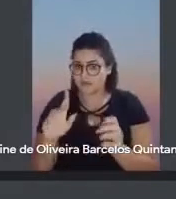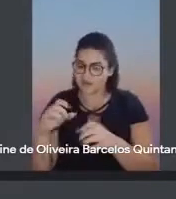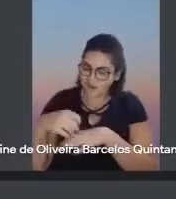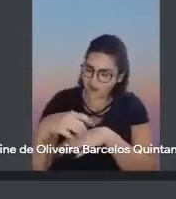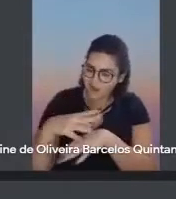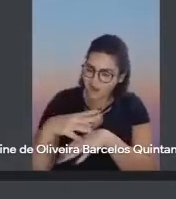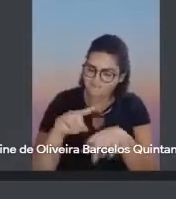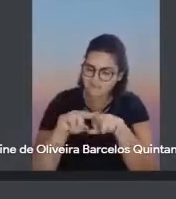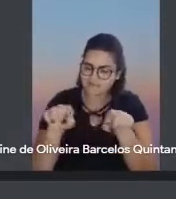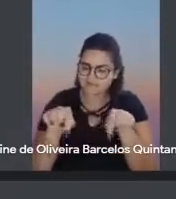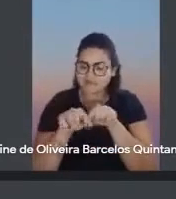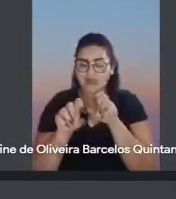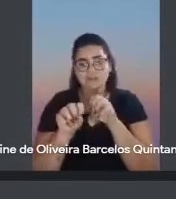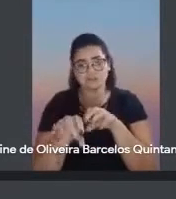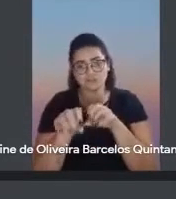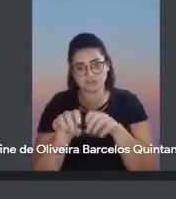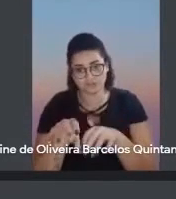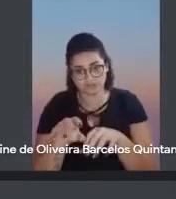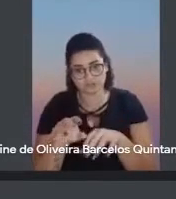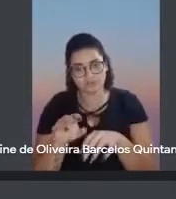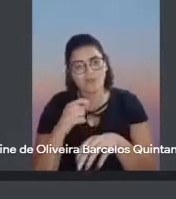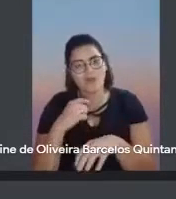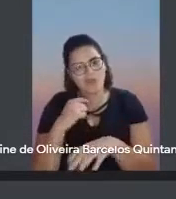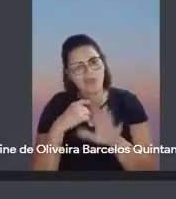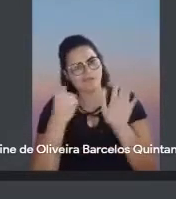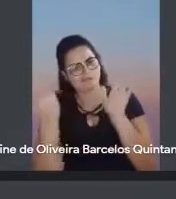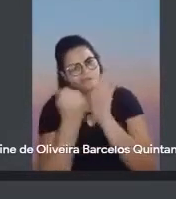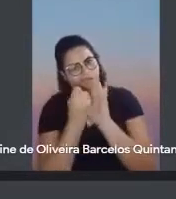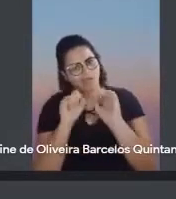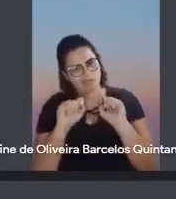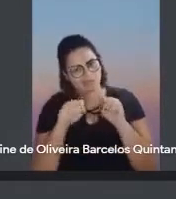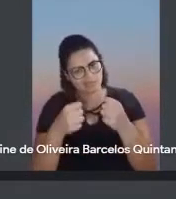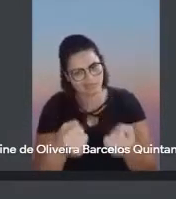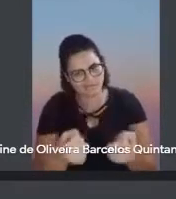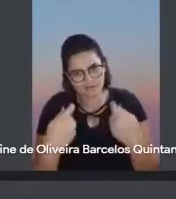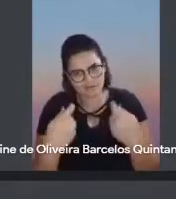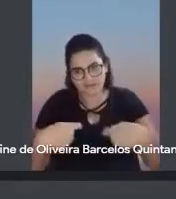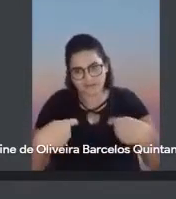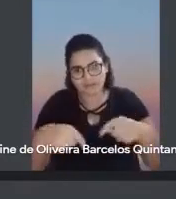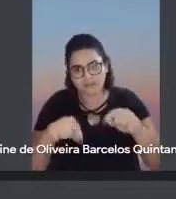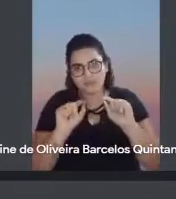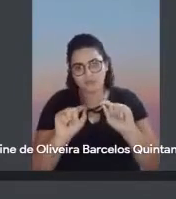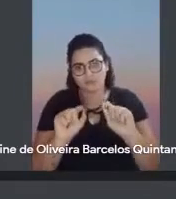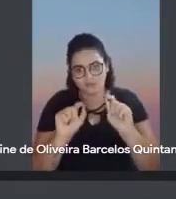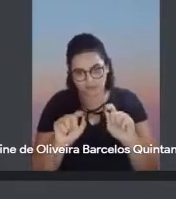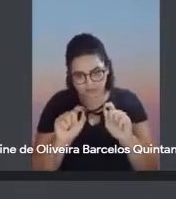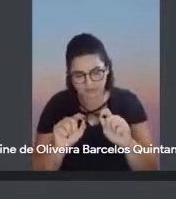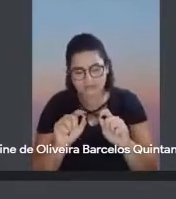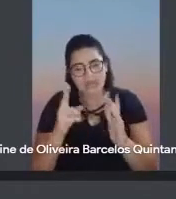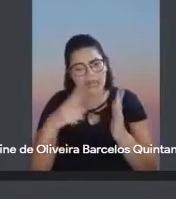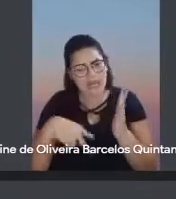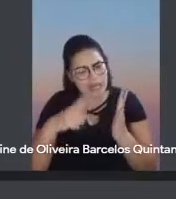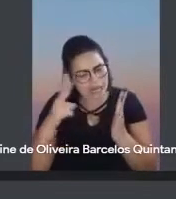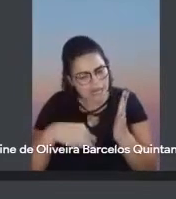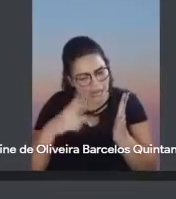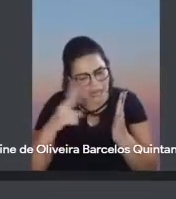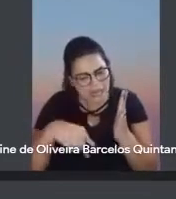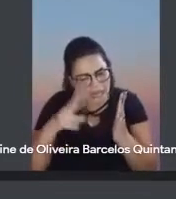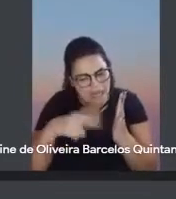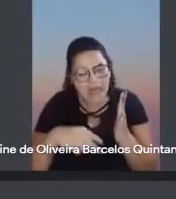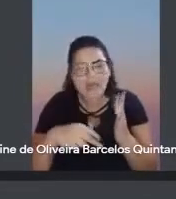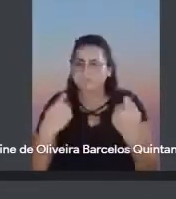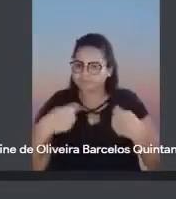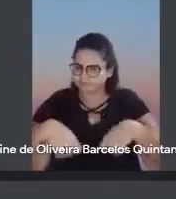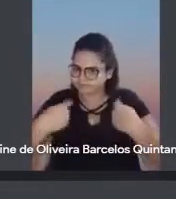assim, já há algum tempo que eu tenho essa bandeira, sabe, assim, precisamos ler os clássicos, precisamos voltar aos